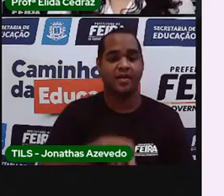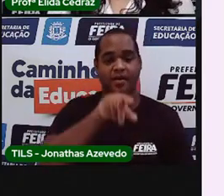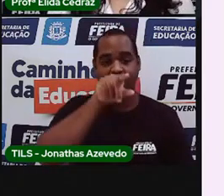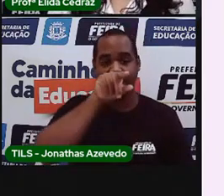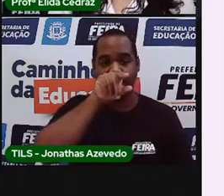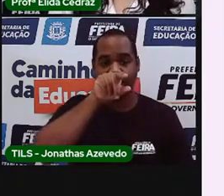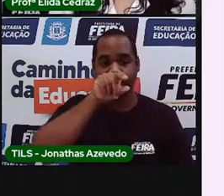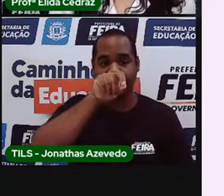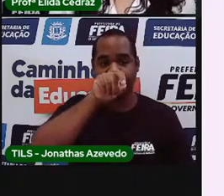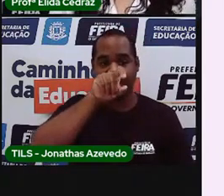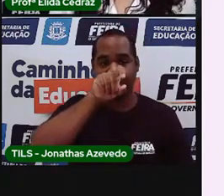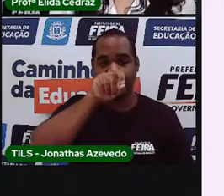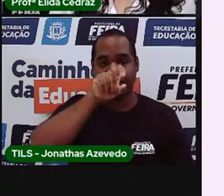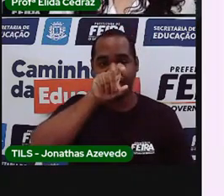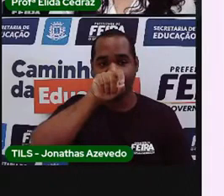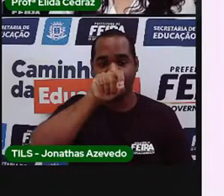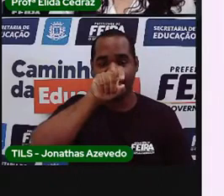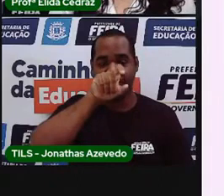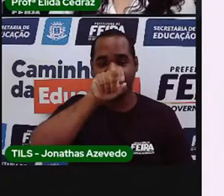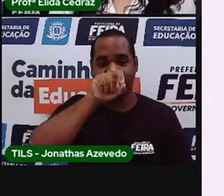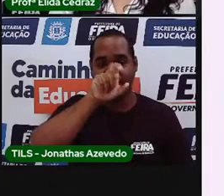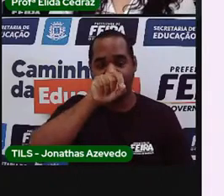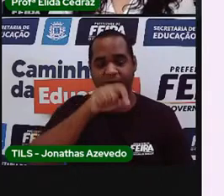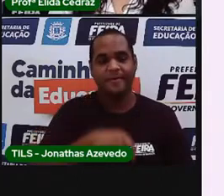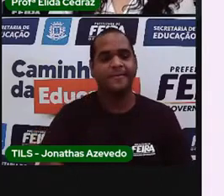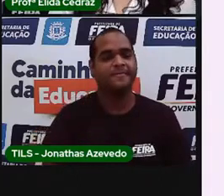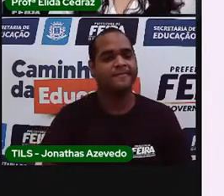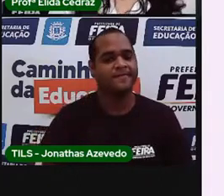Galinha, papagaio,